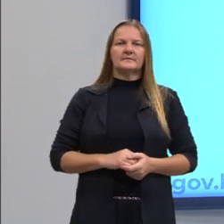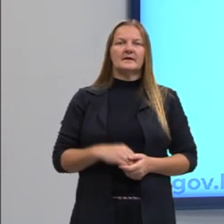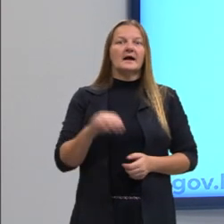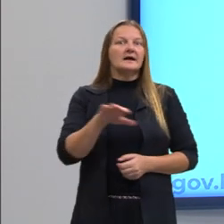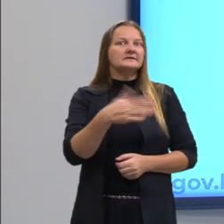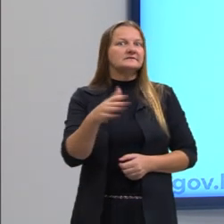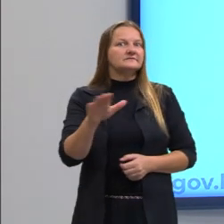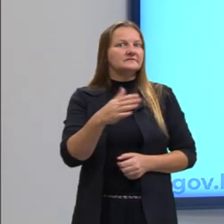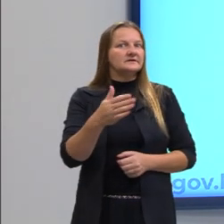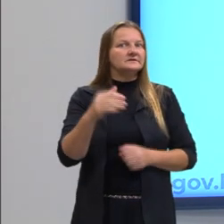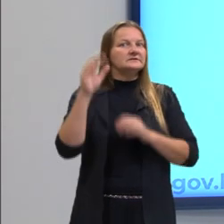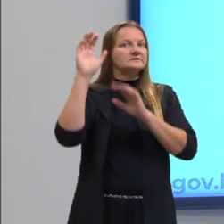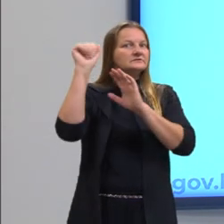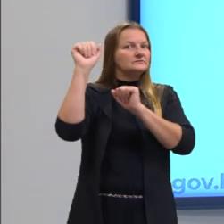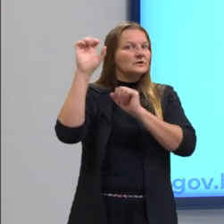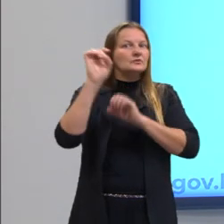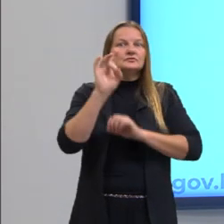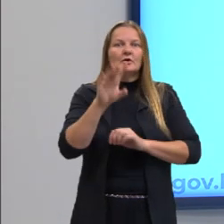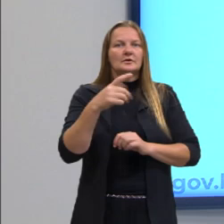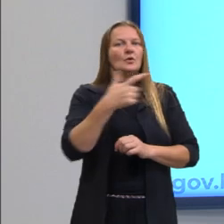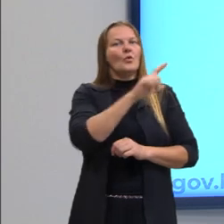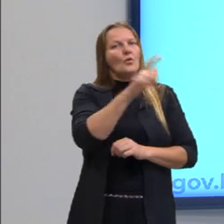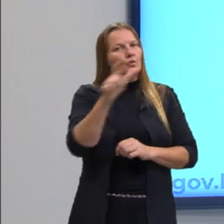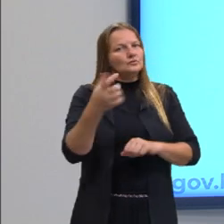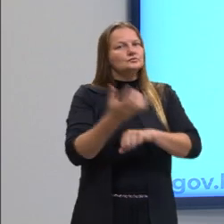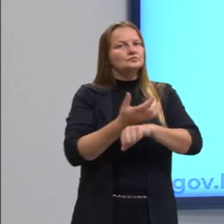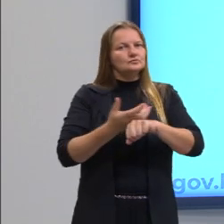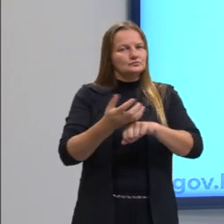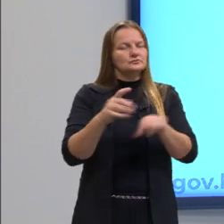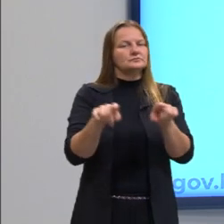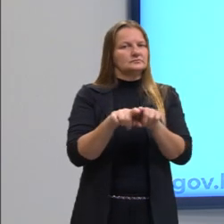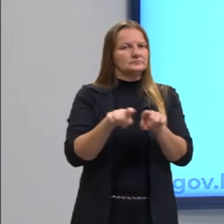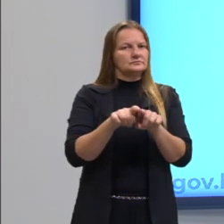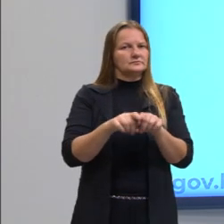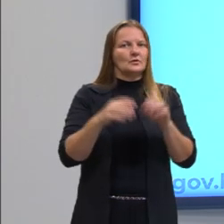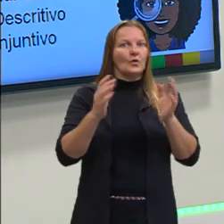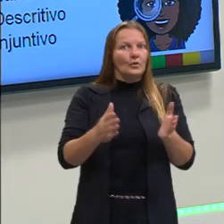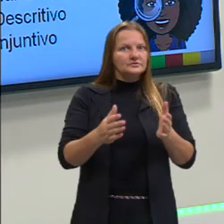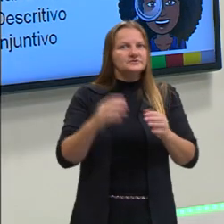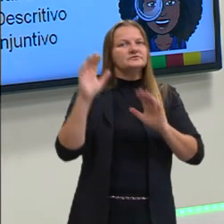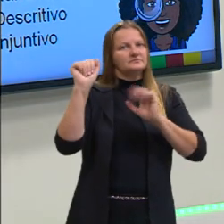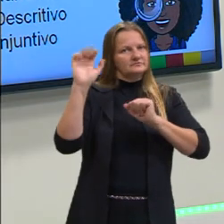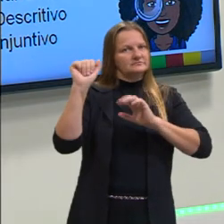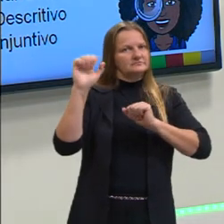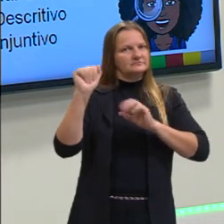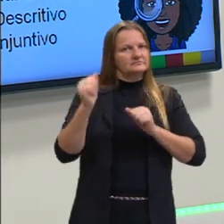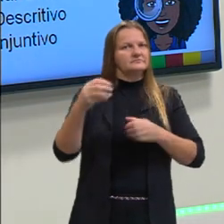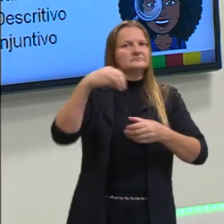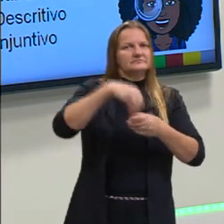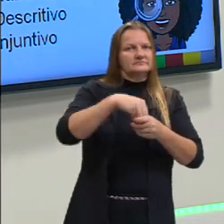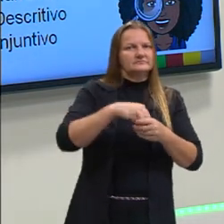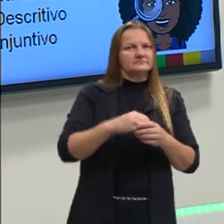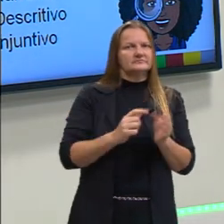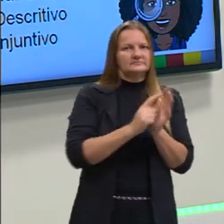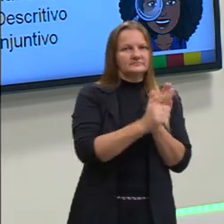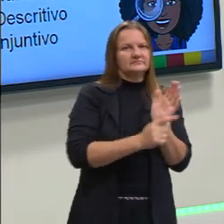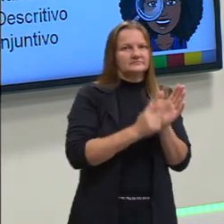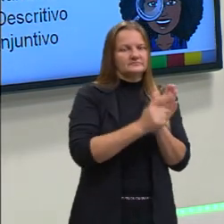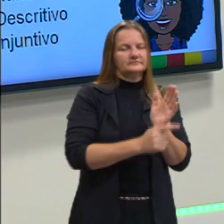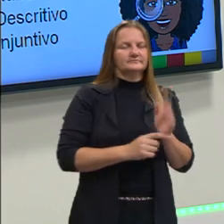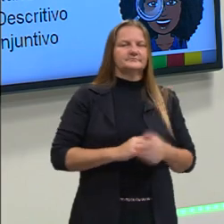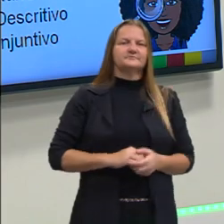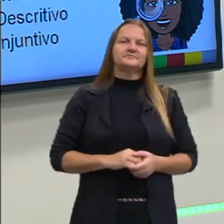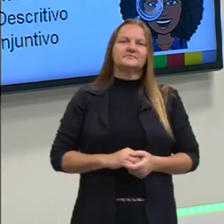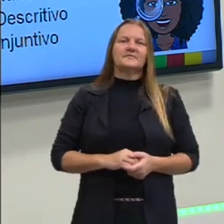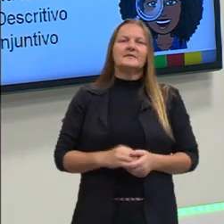espanhola, mas também nos outros componentes. Hoje estaremos falando sobre eles, referente à língua espanhola.